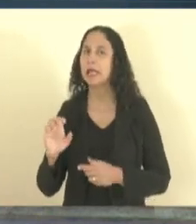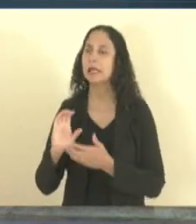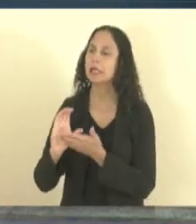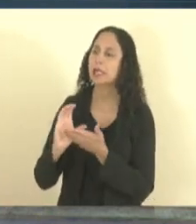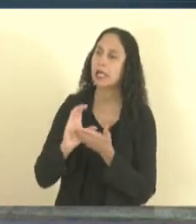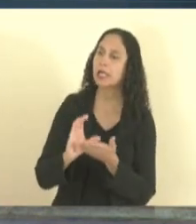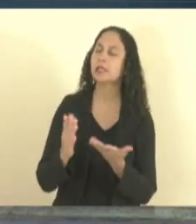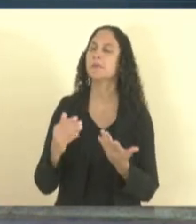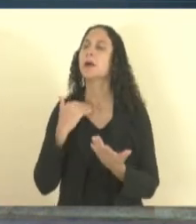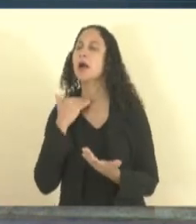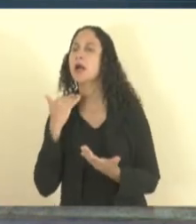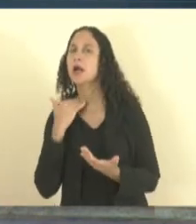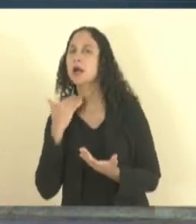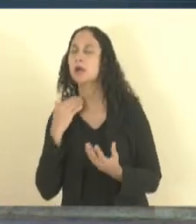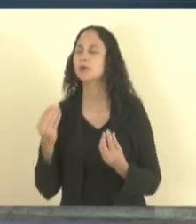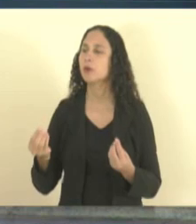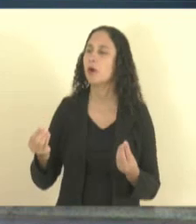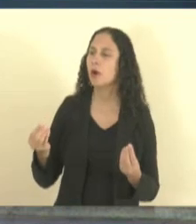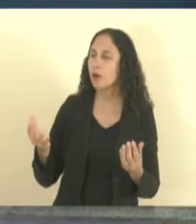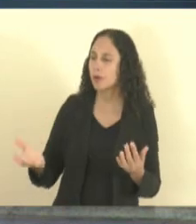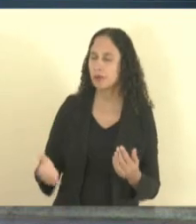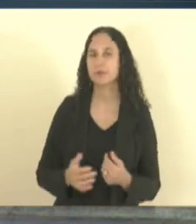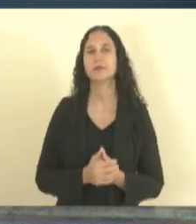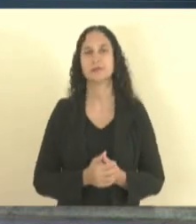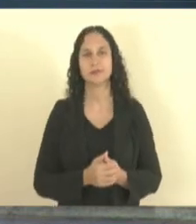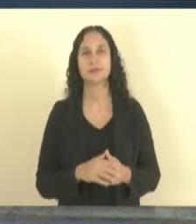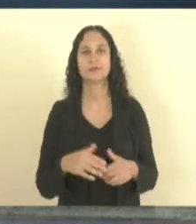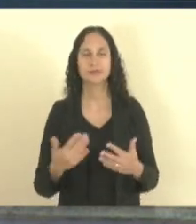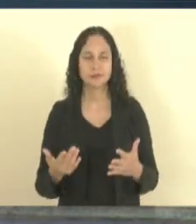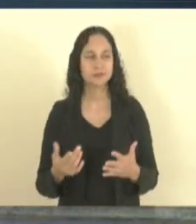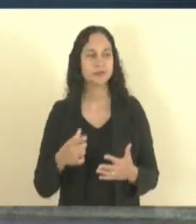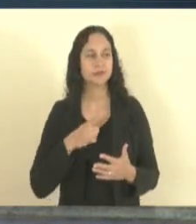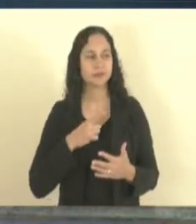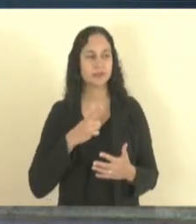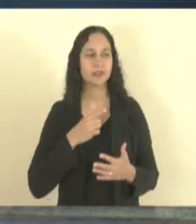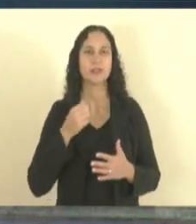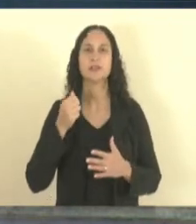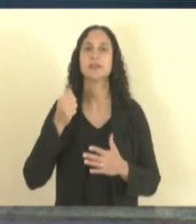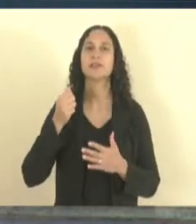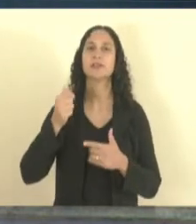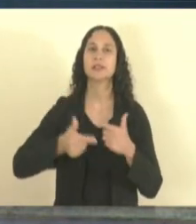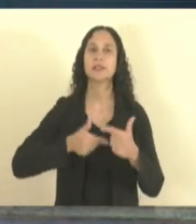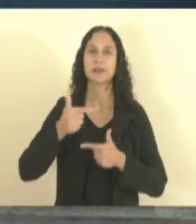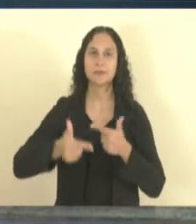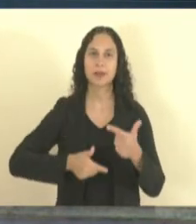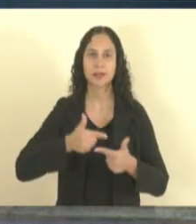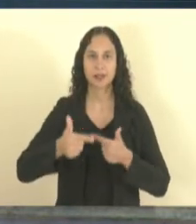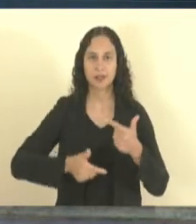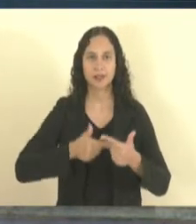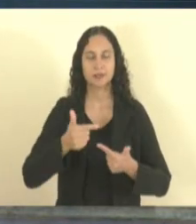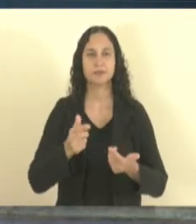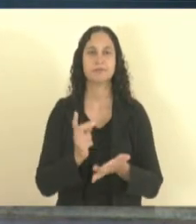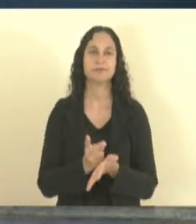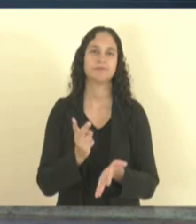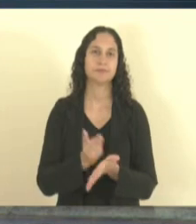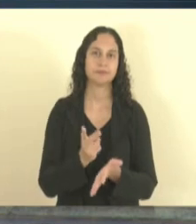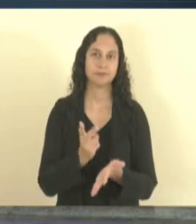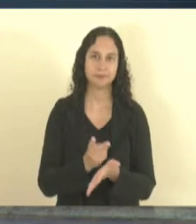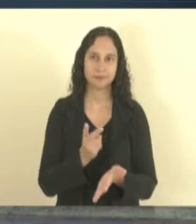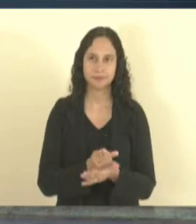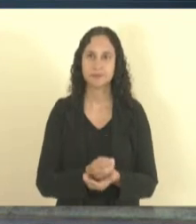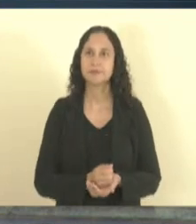Sudene então assim a gente tem atuado eu acredito que nós fizemos